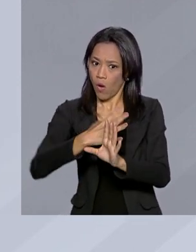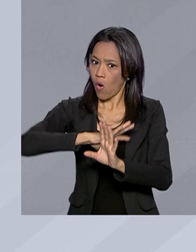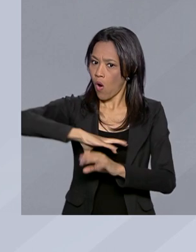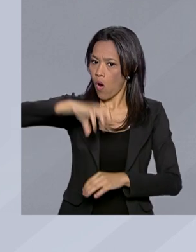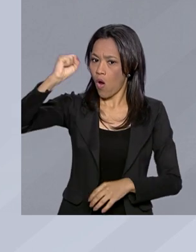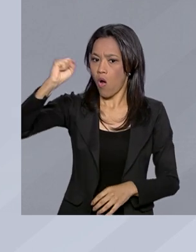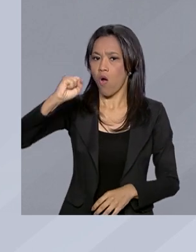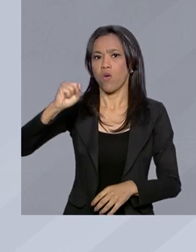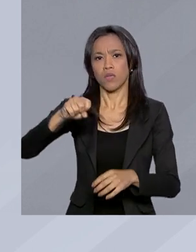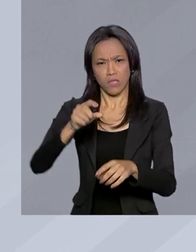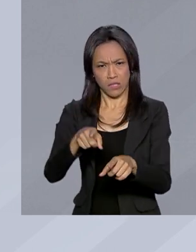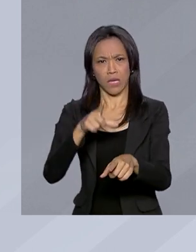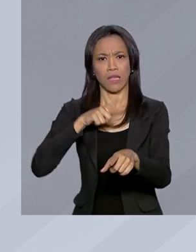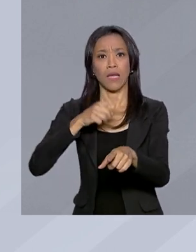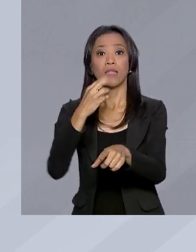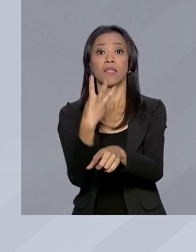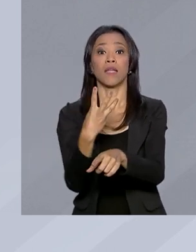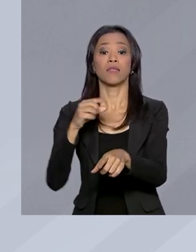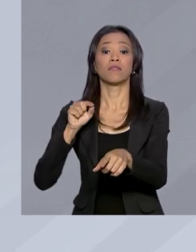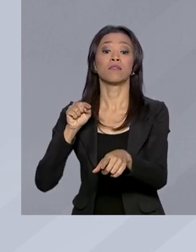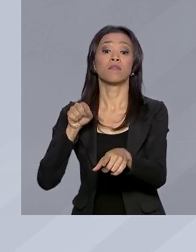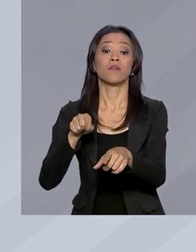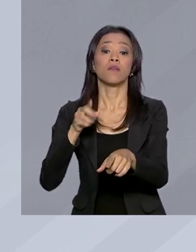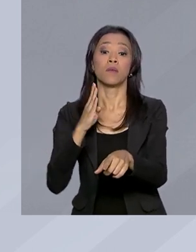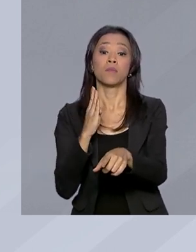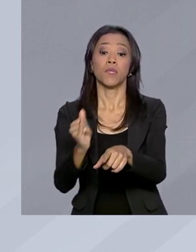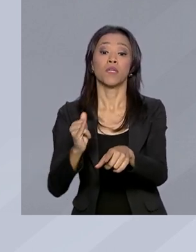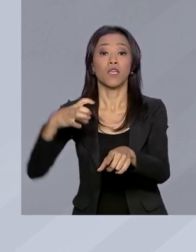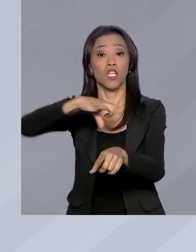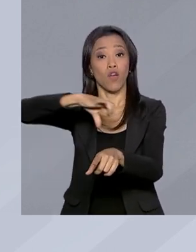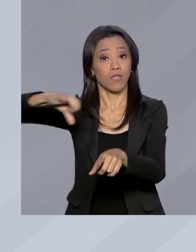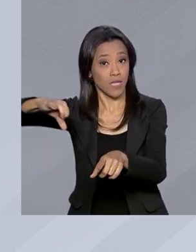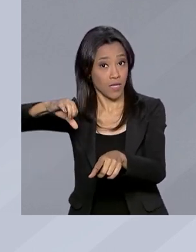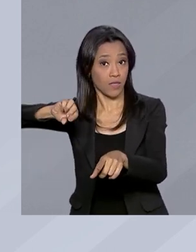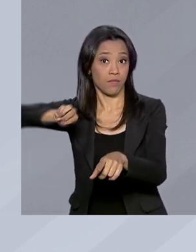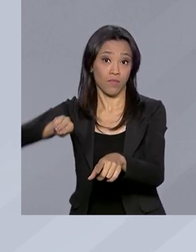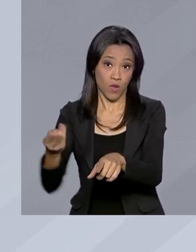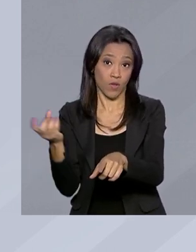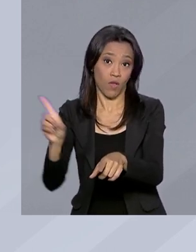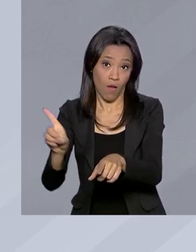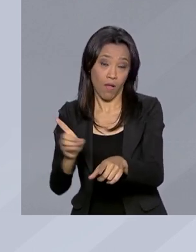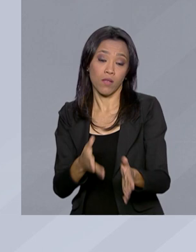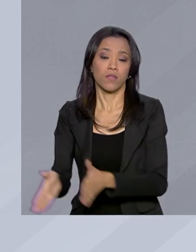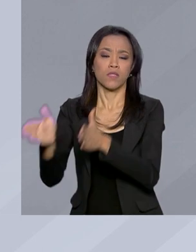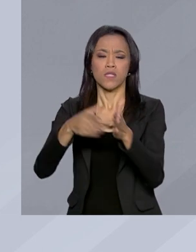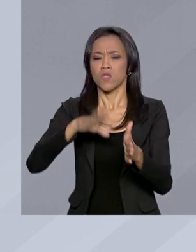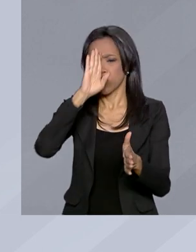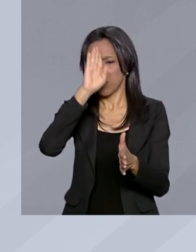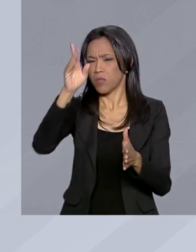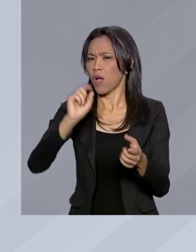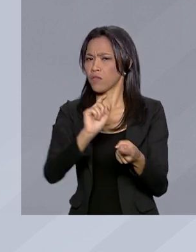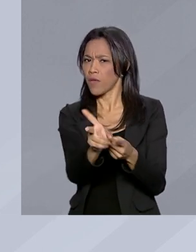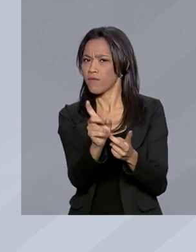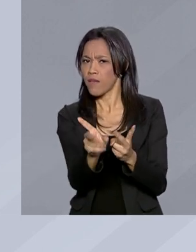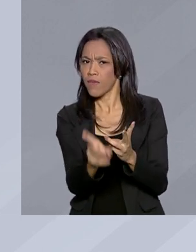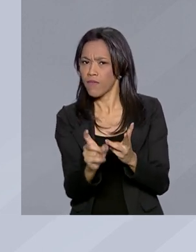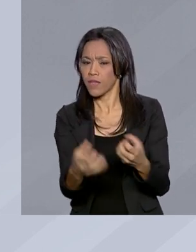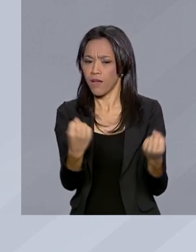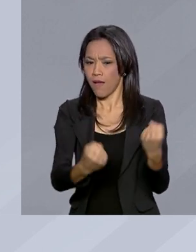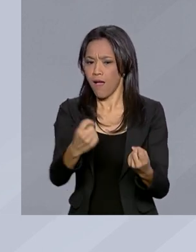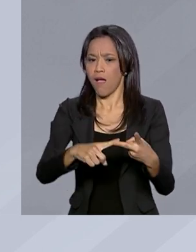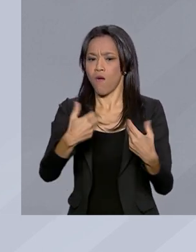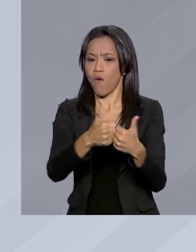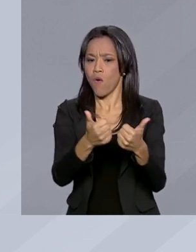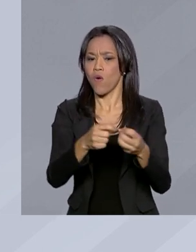recorde e chegaram a 3 bilhões e 900 milhões de dólares. Entre os principais produtos que o Brasil vende ao Peru estão automóveis,